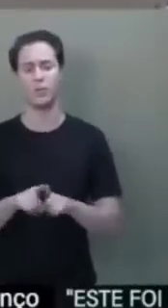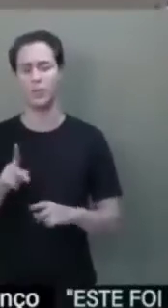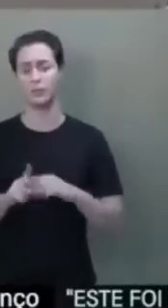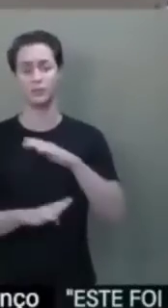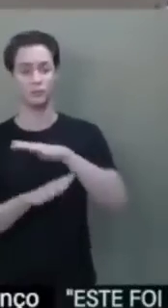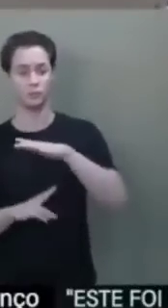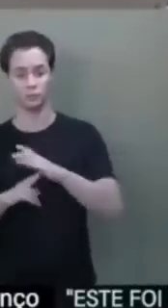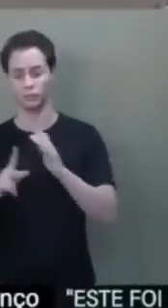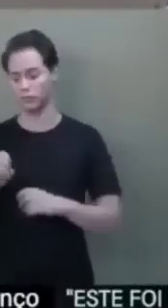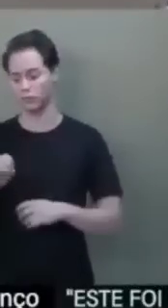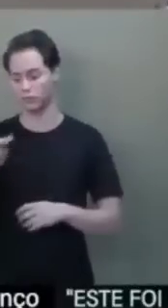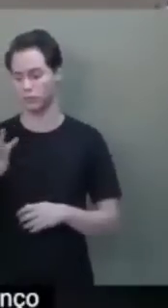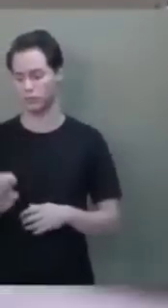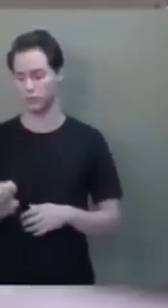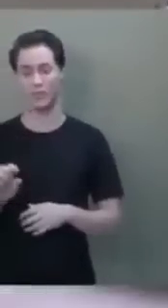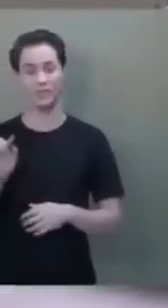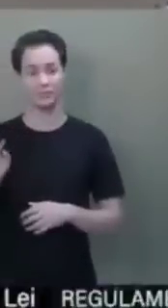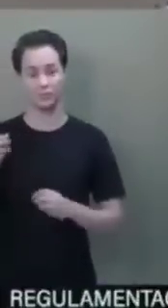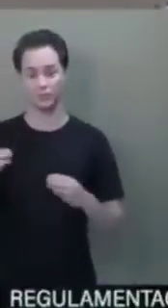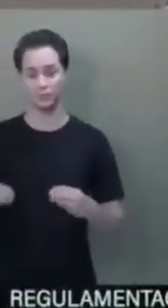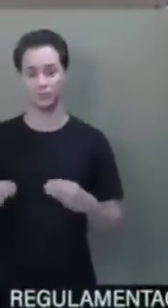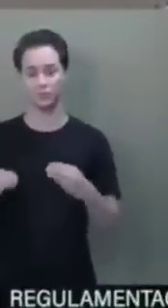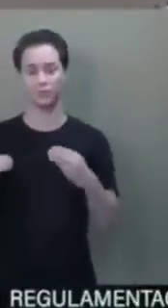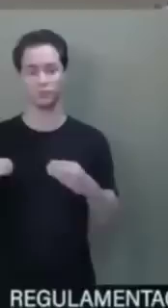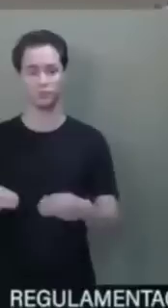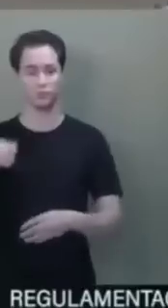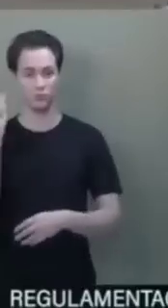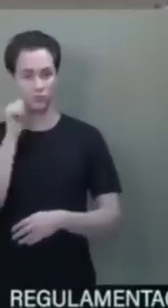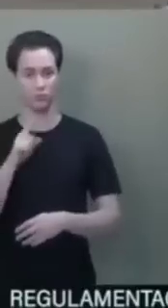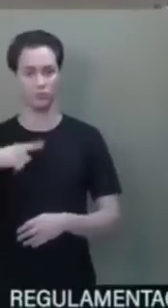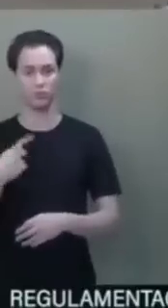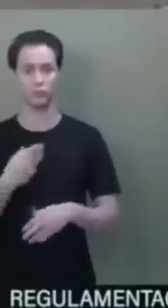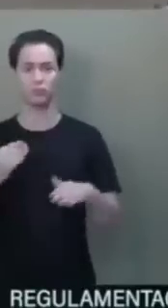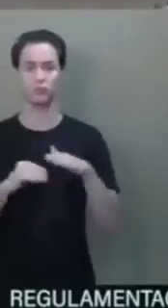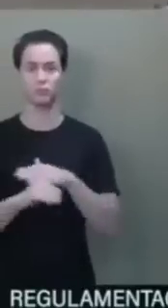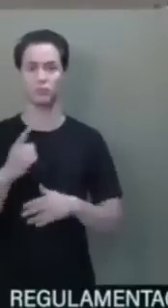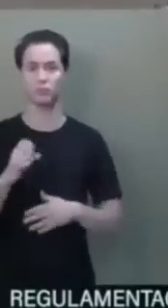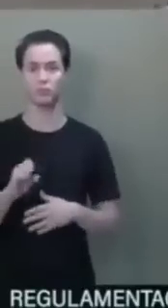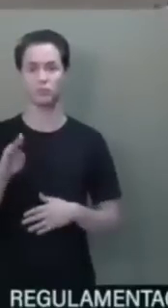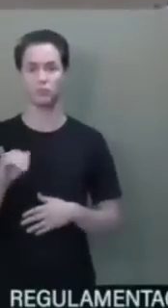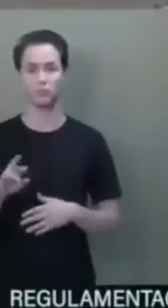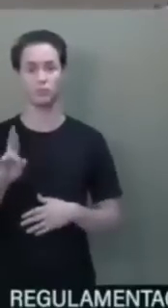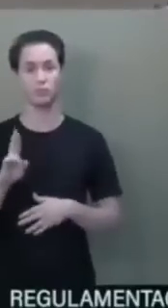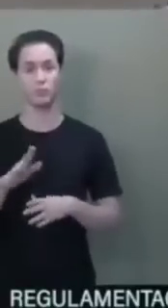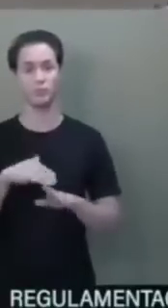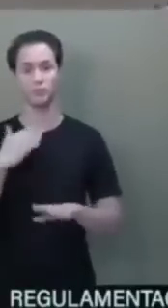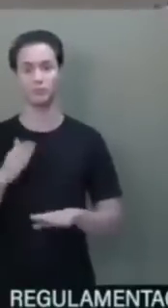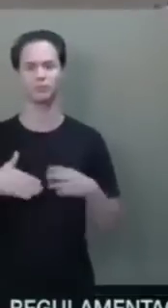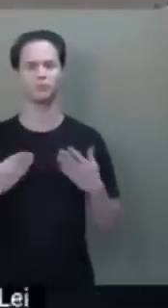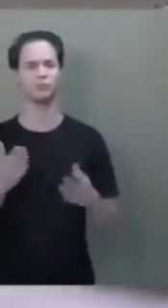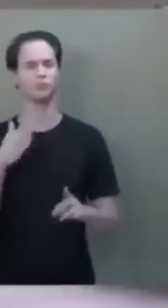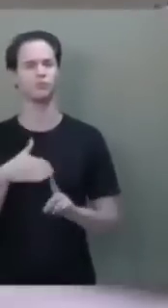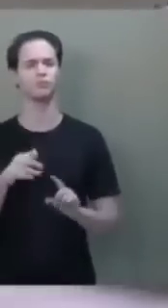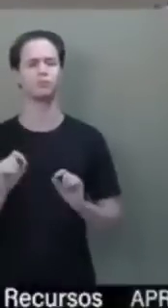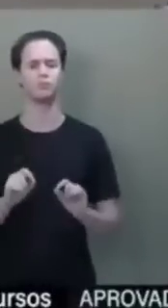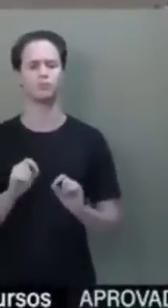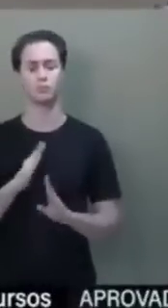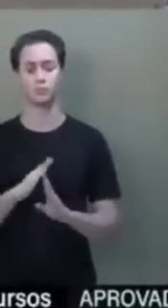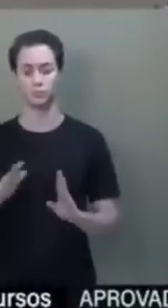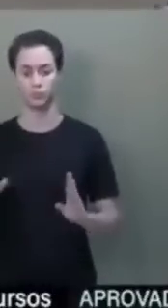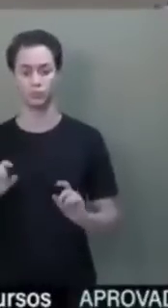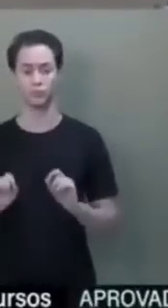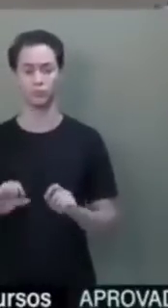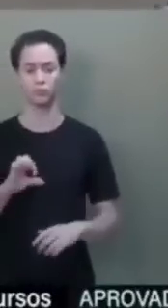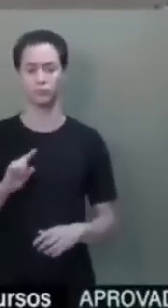MDR, nós colocamos 18,8 bilhões de reais a mais. Aqui faço referência que a metade desse recurso,